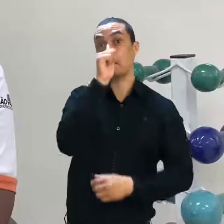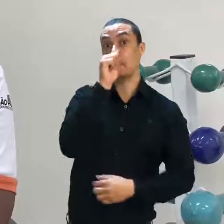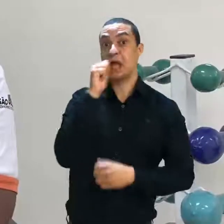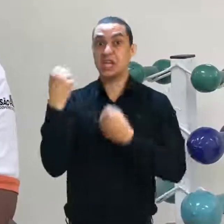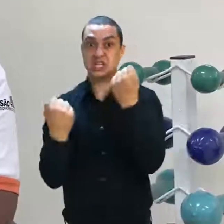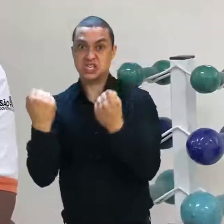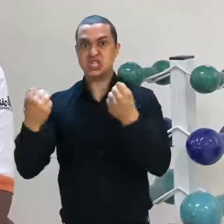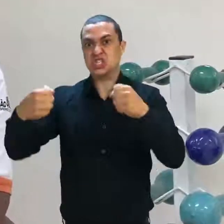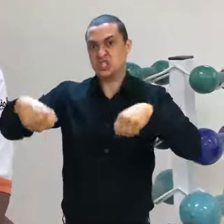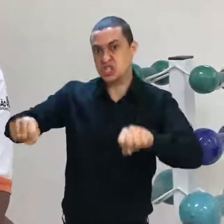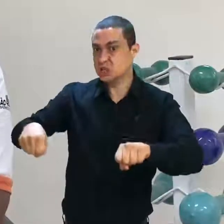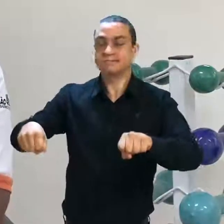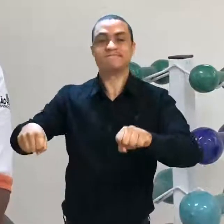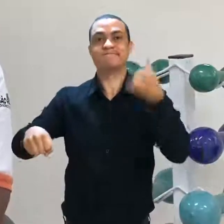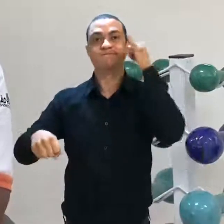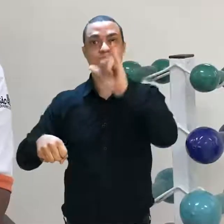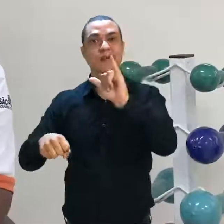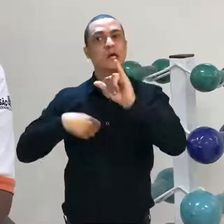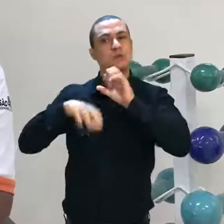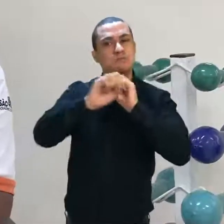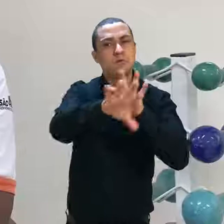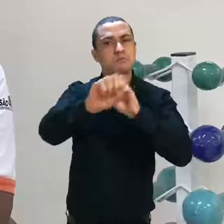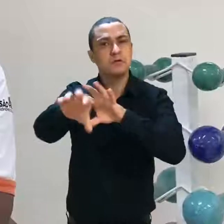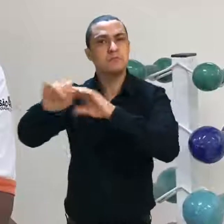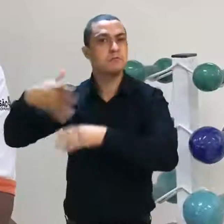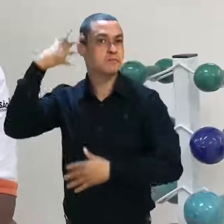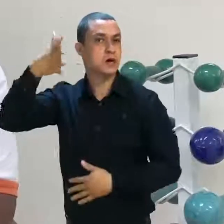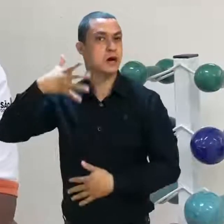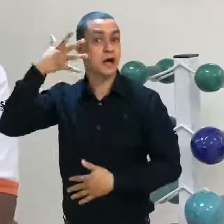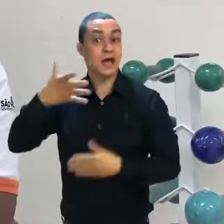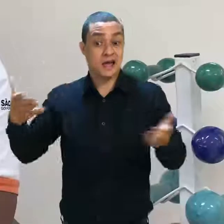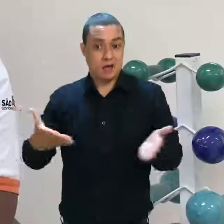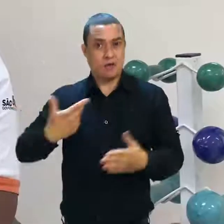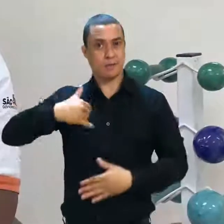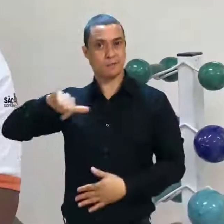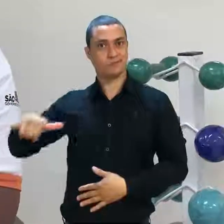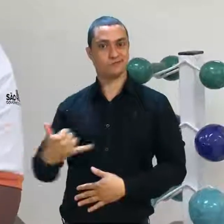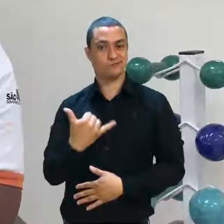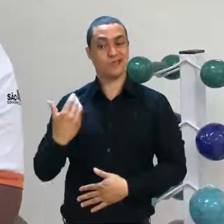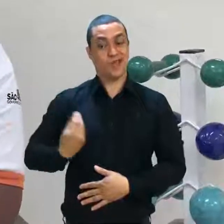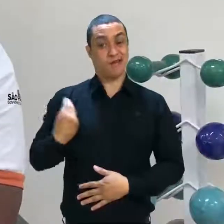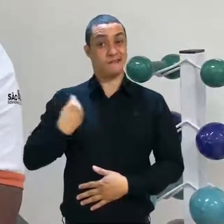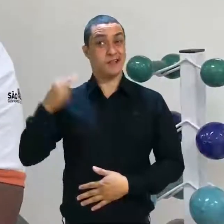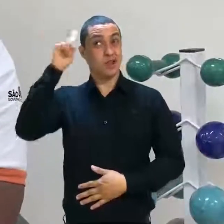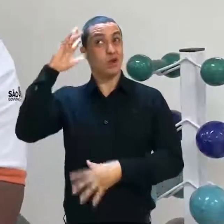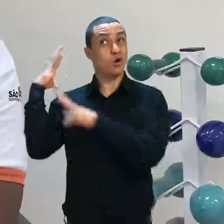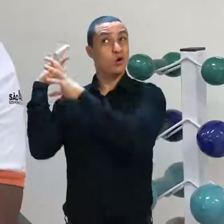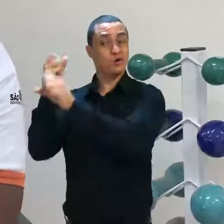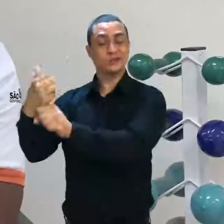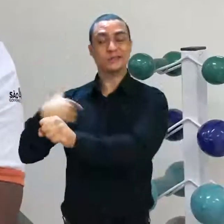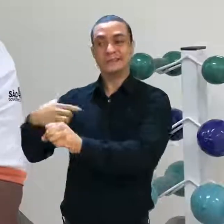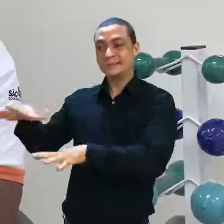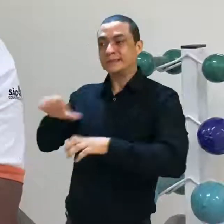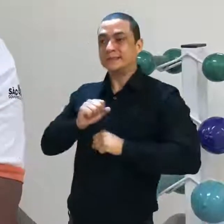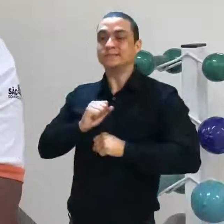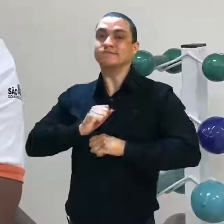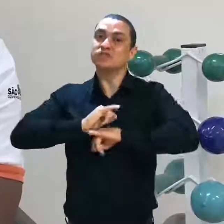na juventude. E, hoje em dia, eu posso usar dessa minha história para